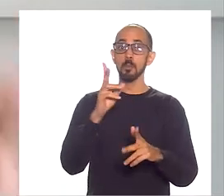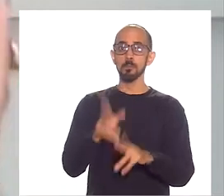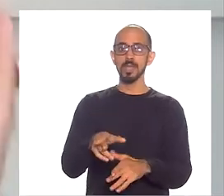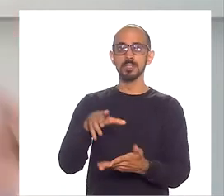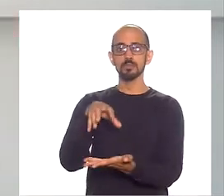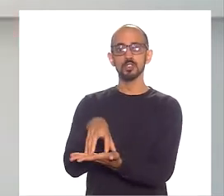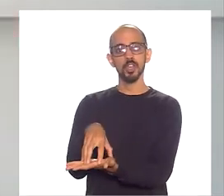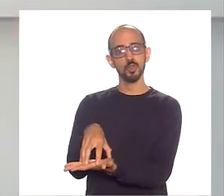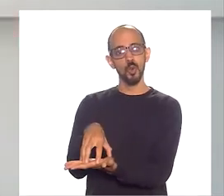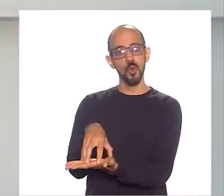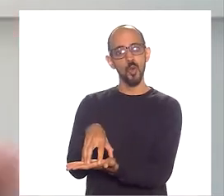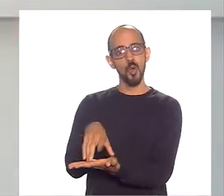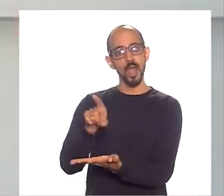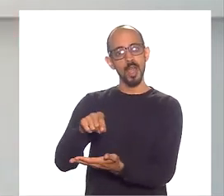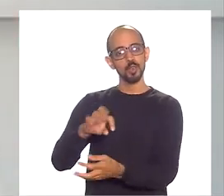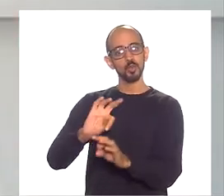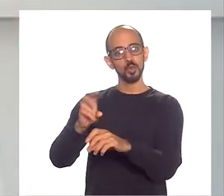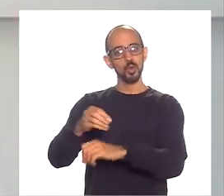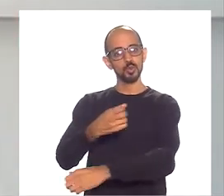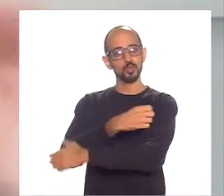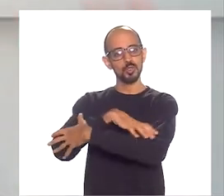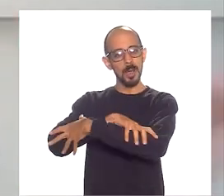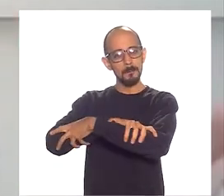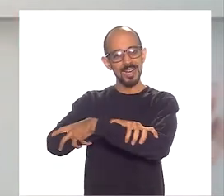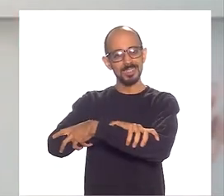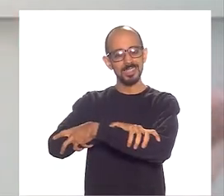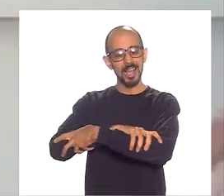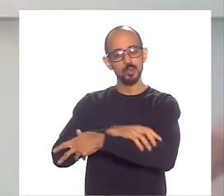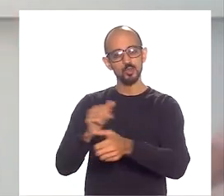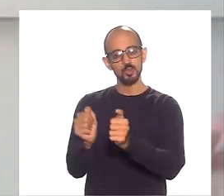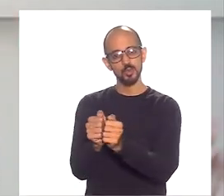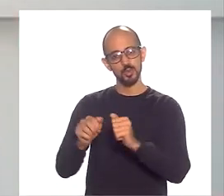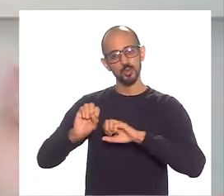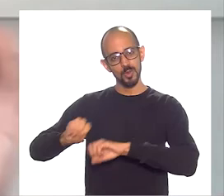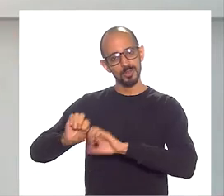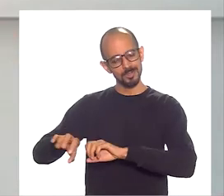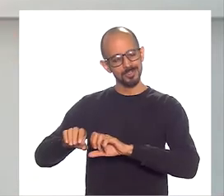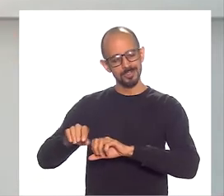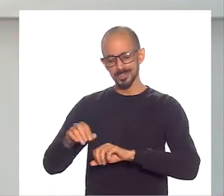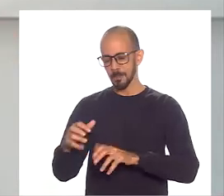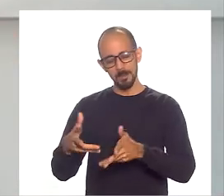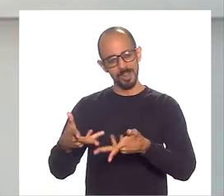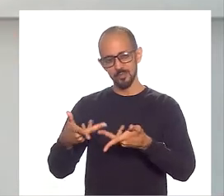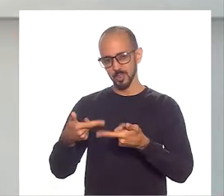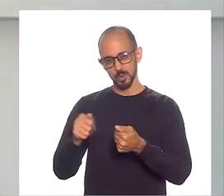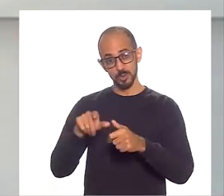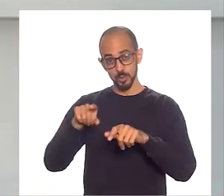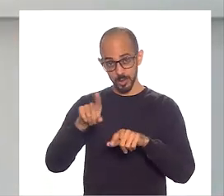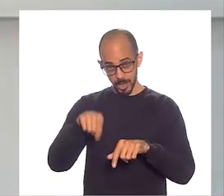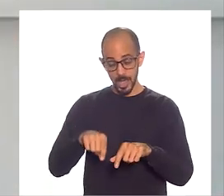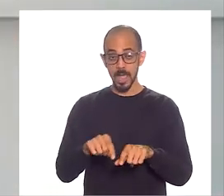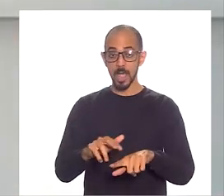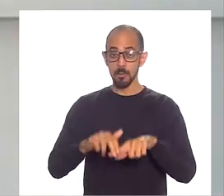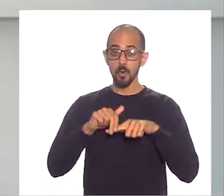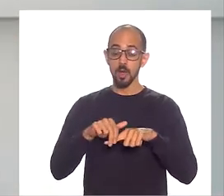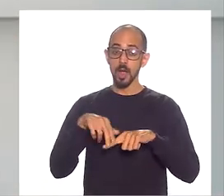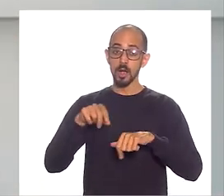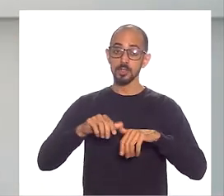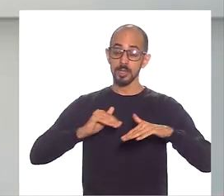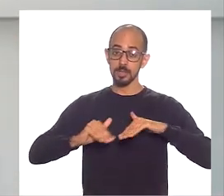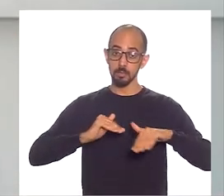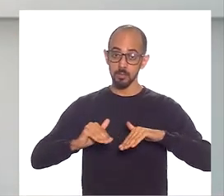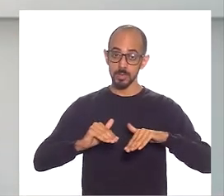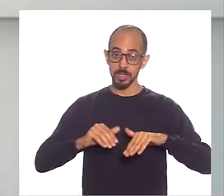braços dados pela educação. Então, assim, foi um ganho-ganho incrível esse. E foi através da movimentação que, de fato, o